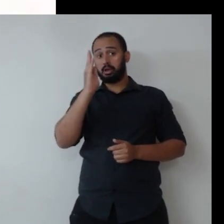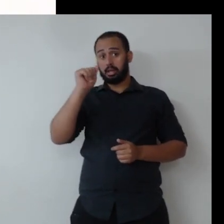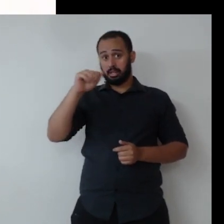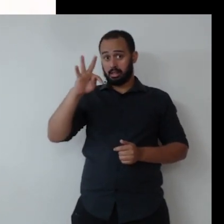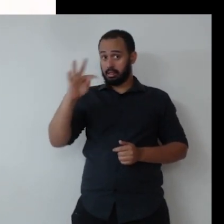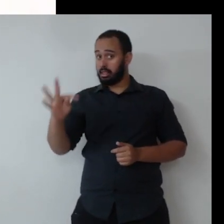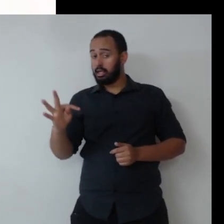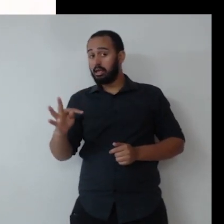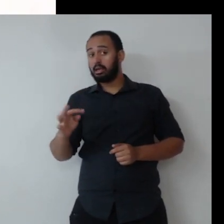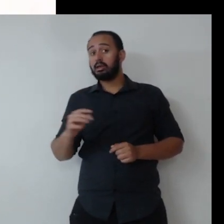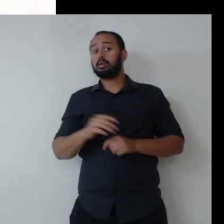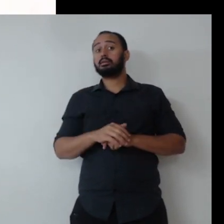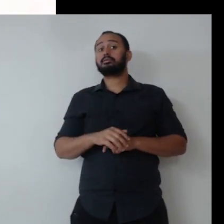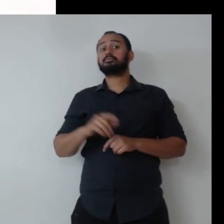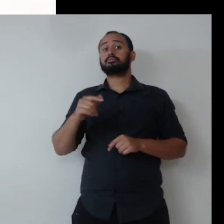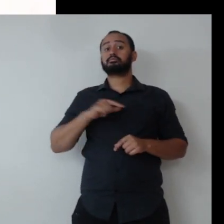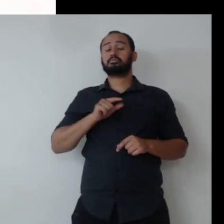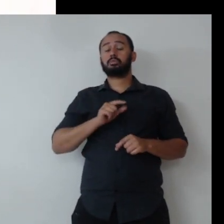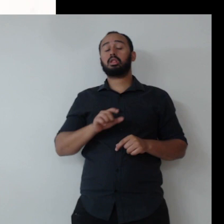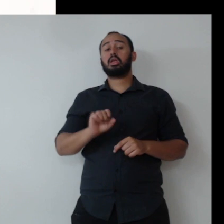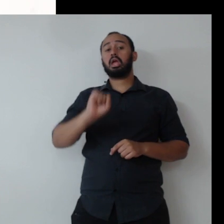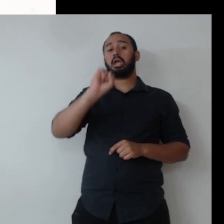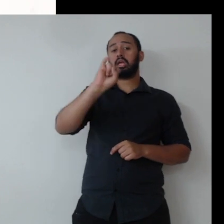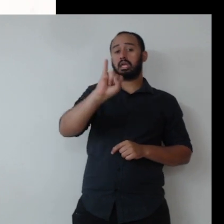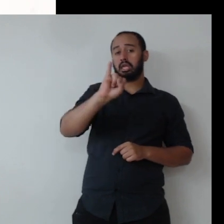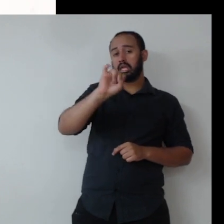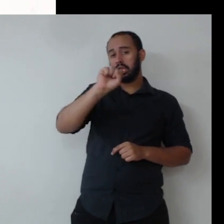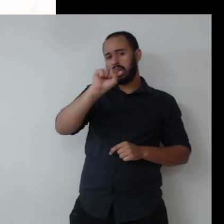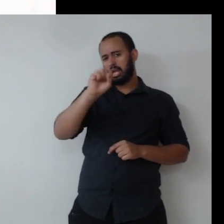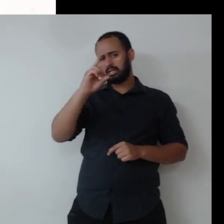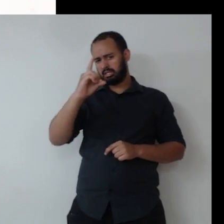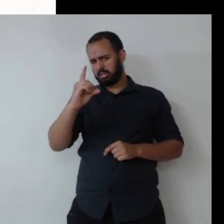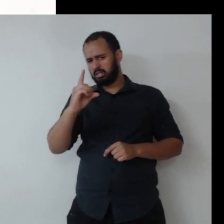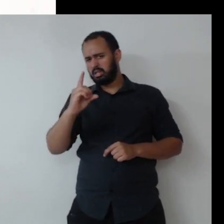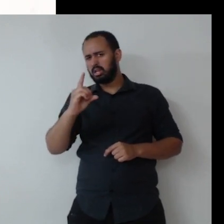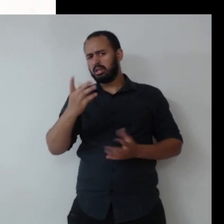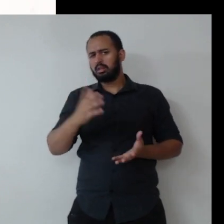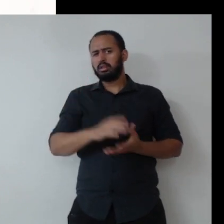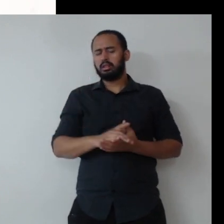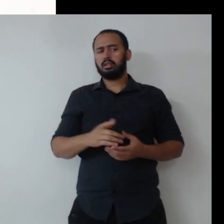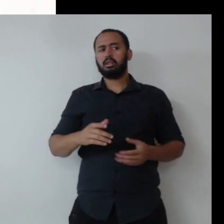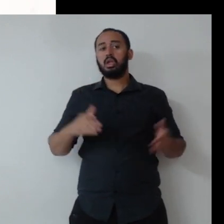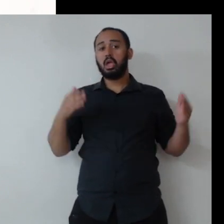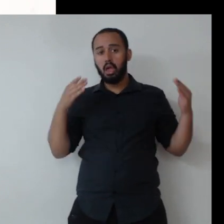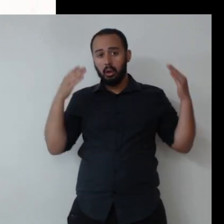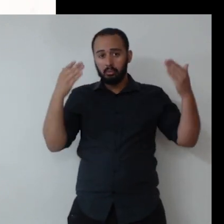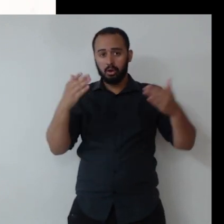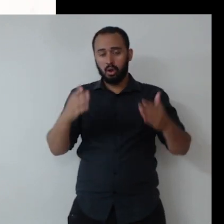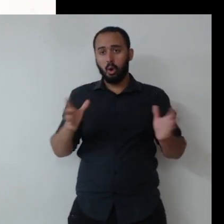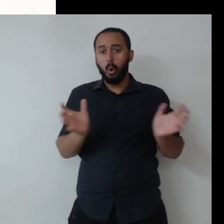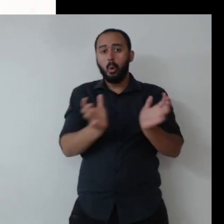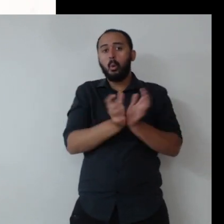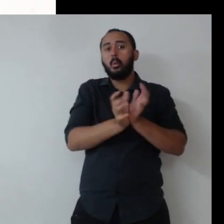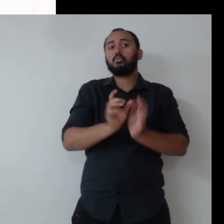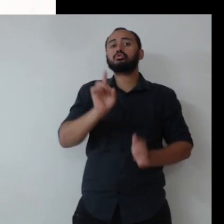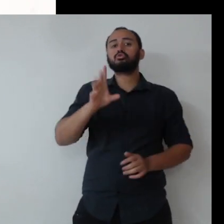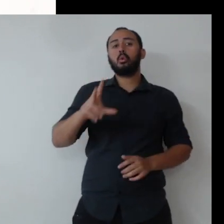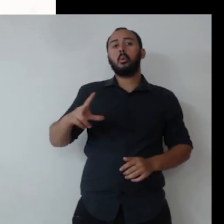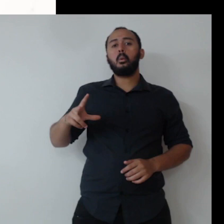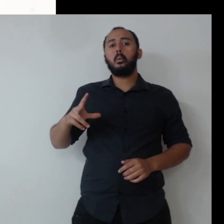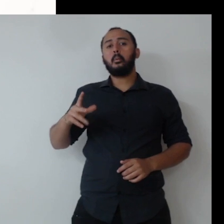surge com o tema ISD, dizendo que é aplicável ao setor público. E aí, sim, gente,